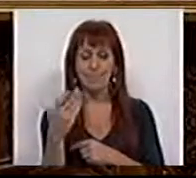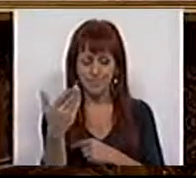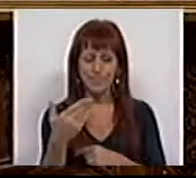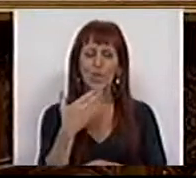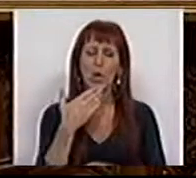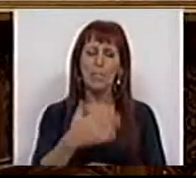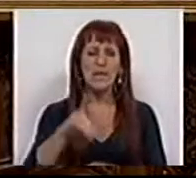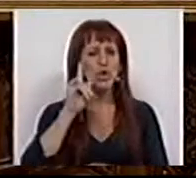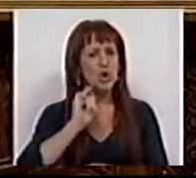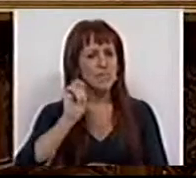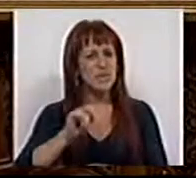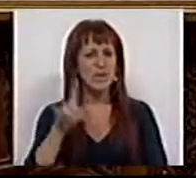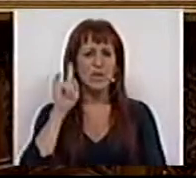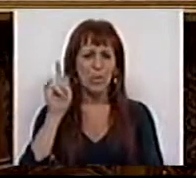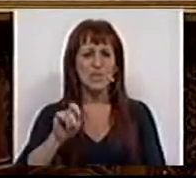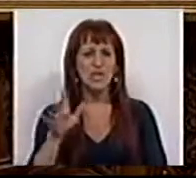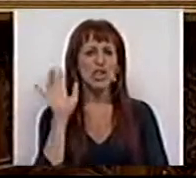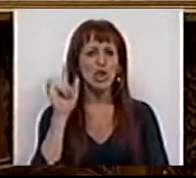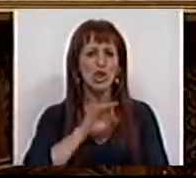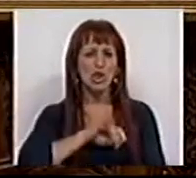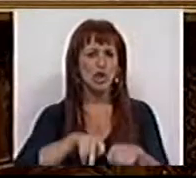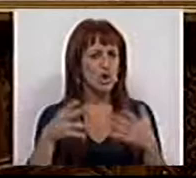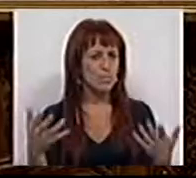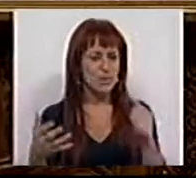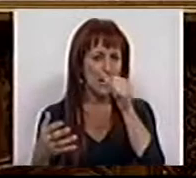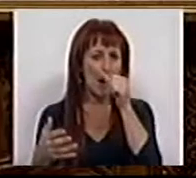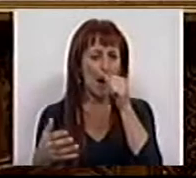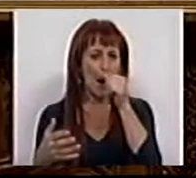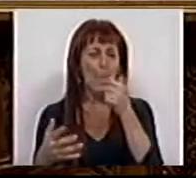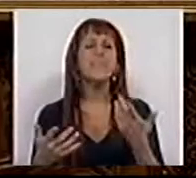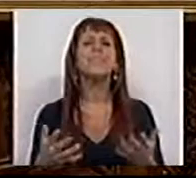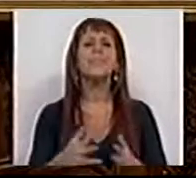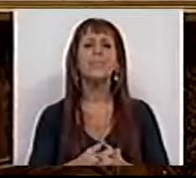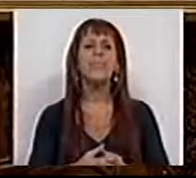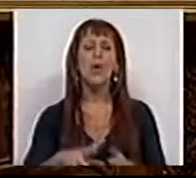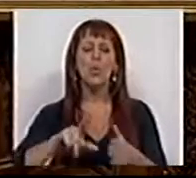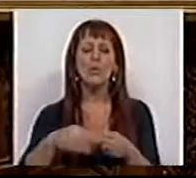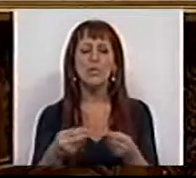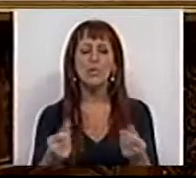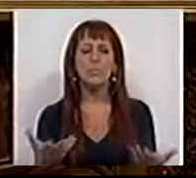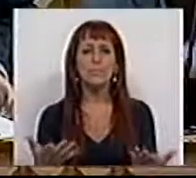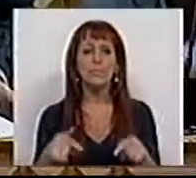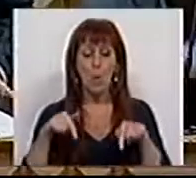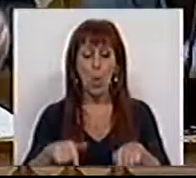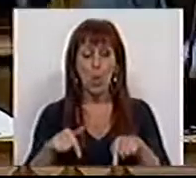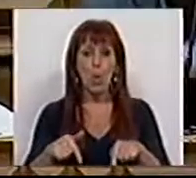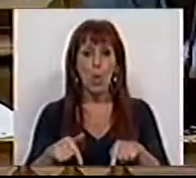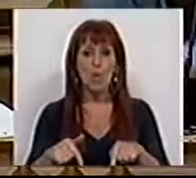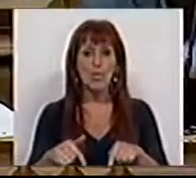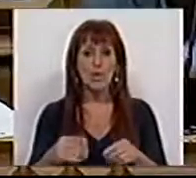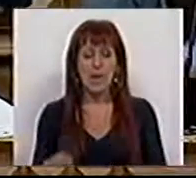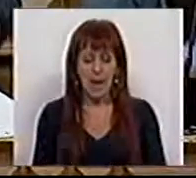Muito obrigada Sra. Presidente, Sra. Presidente, Sras. Deputadas, Srs. Deputados. O projeto de resolução que hoje